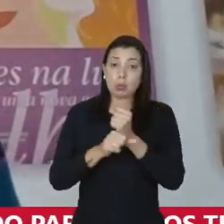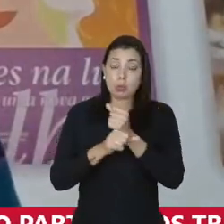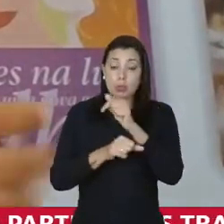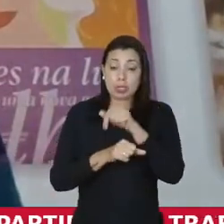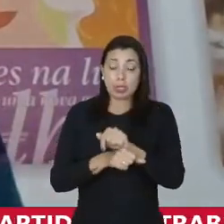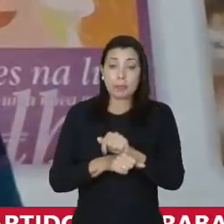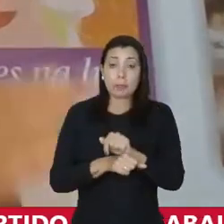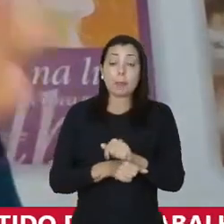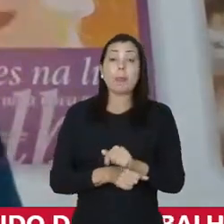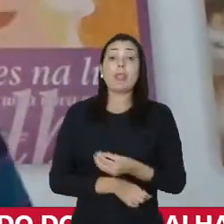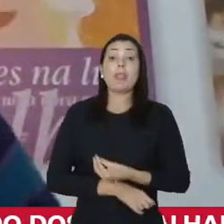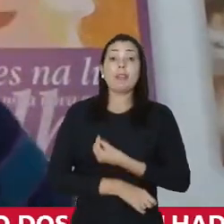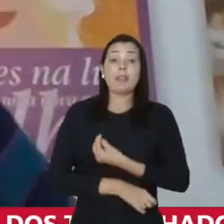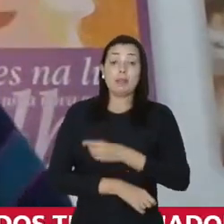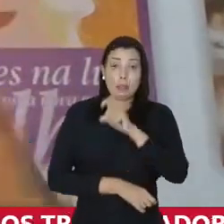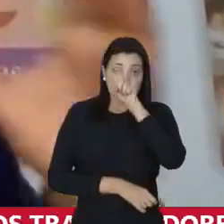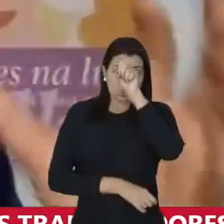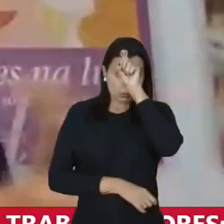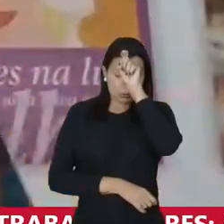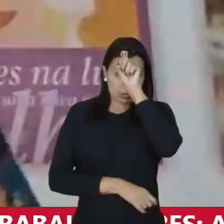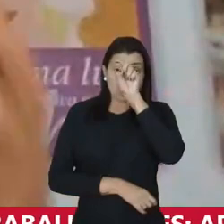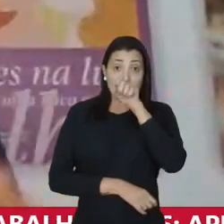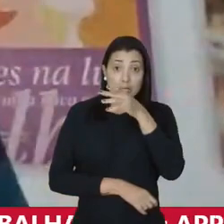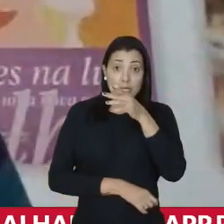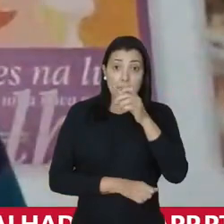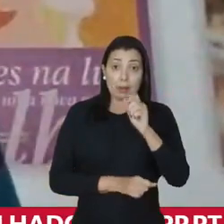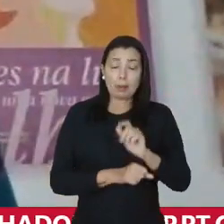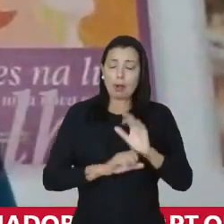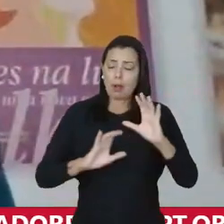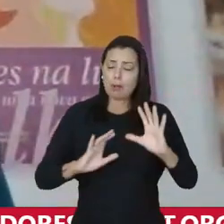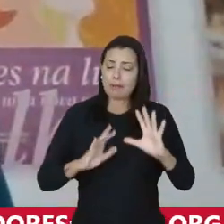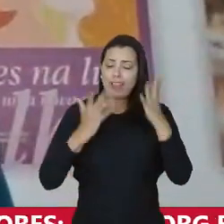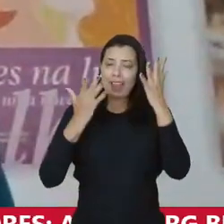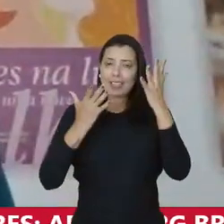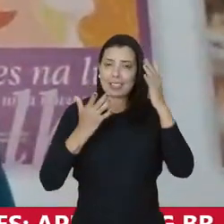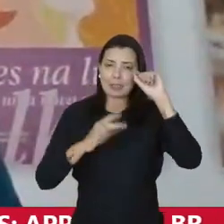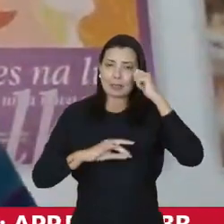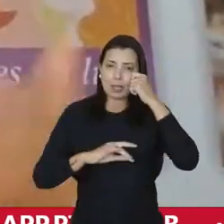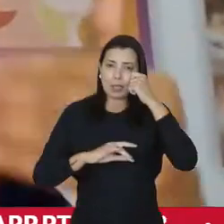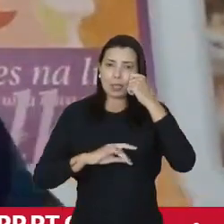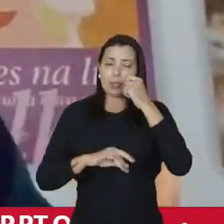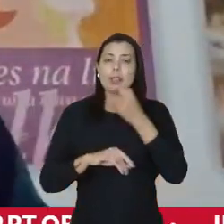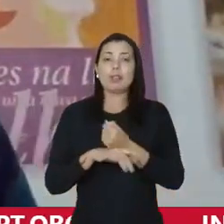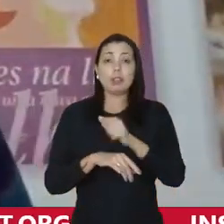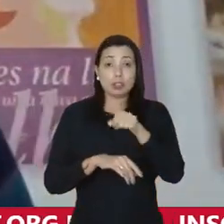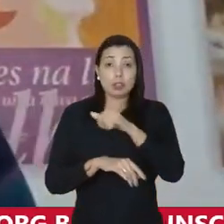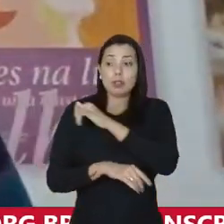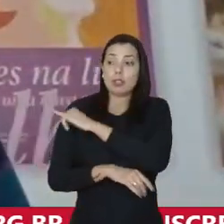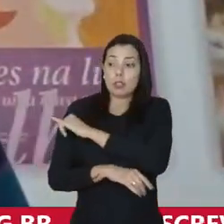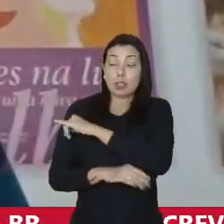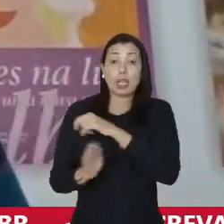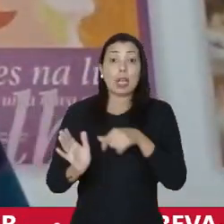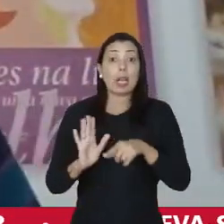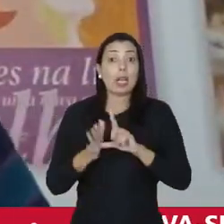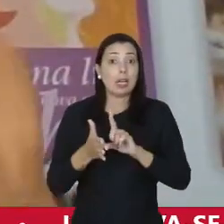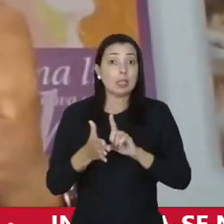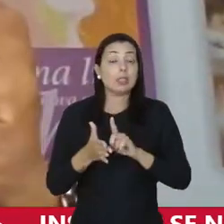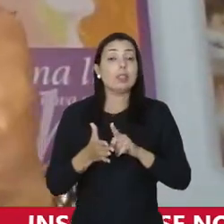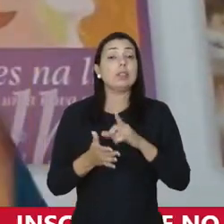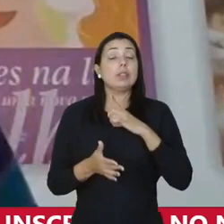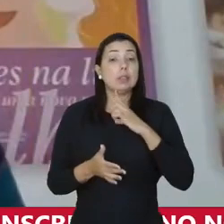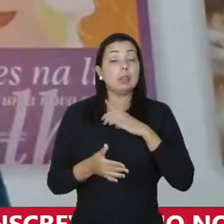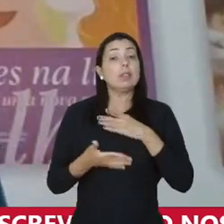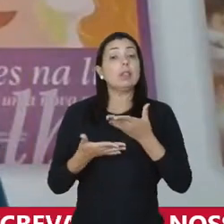o Viva Zumbi, que está a mais ronda, é a maior festa preta da cidade de Niterói, muito antes do nosso mandato existir,